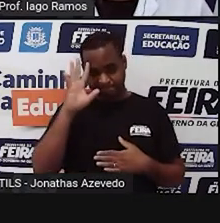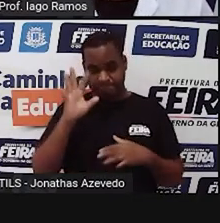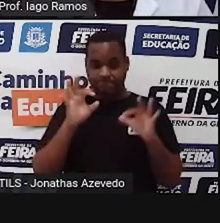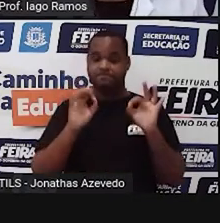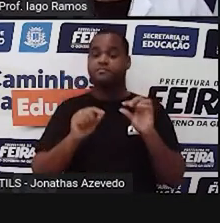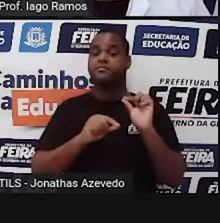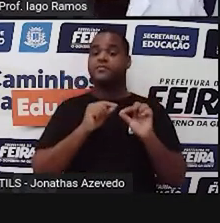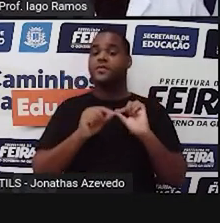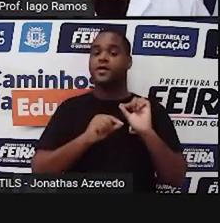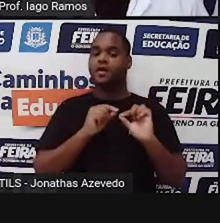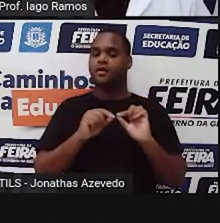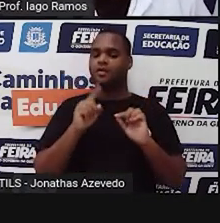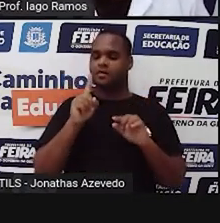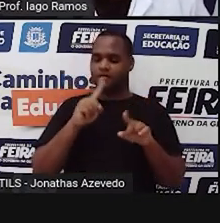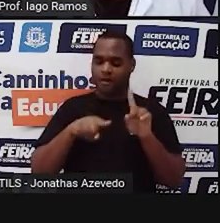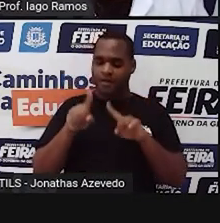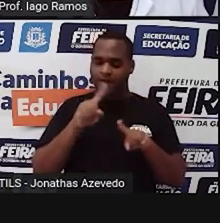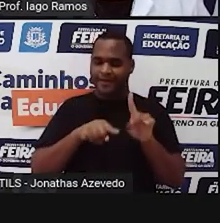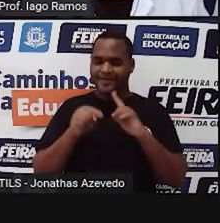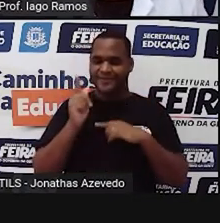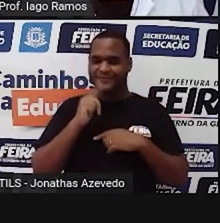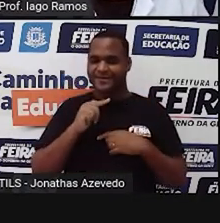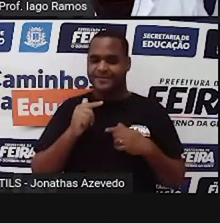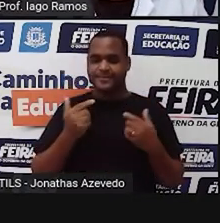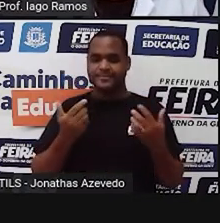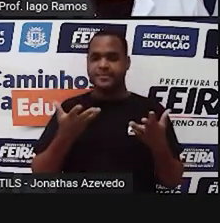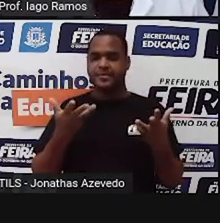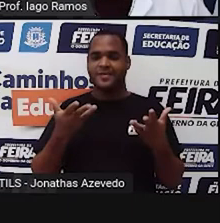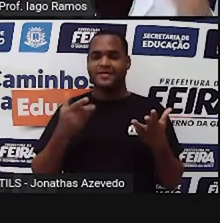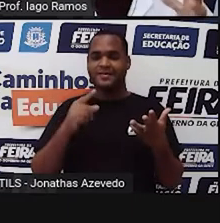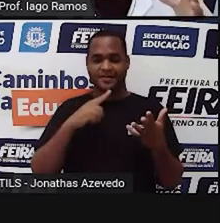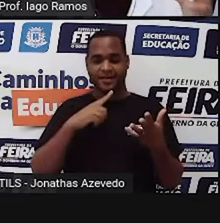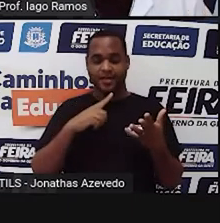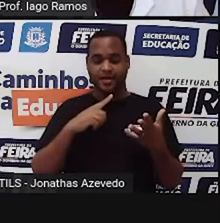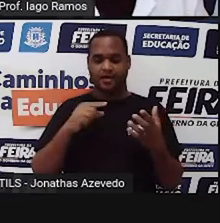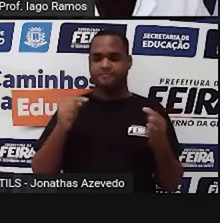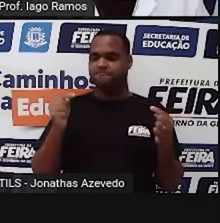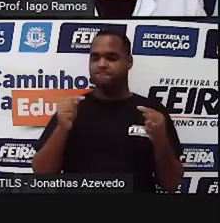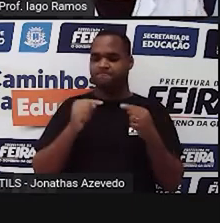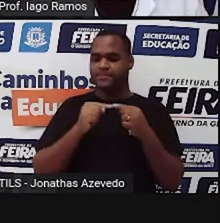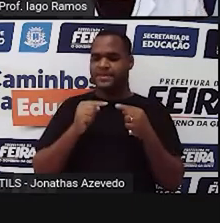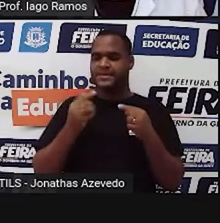né? Dominando, vamos dizer assim, esse